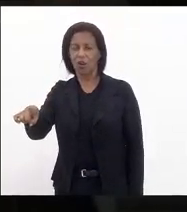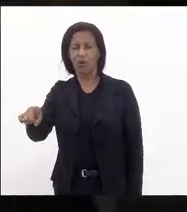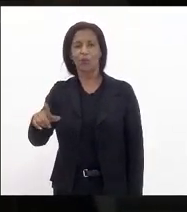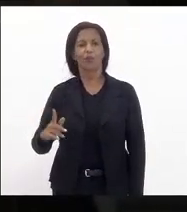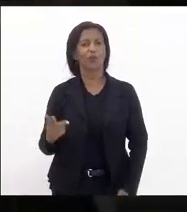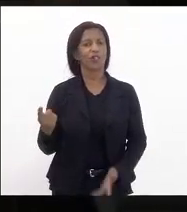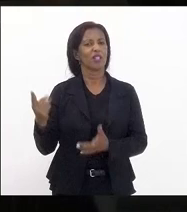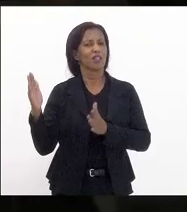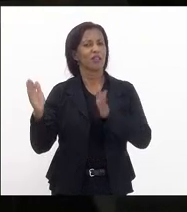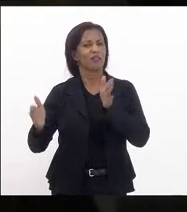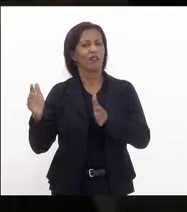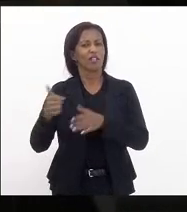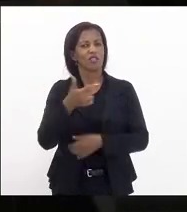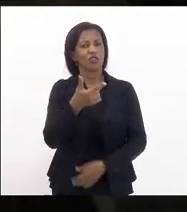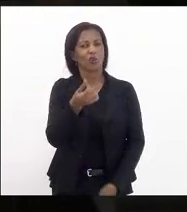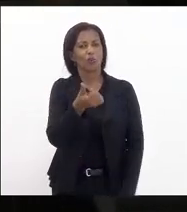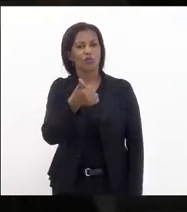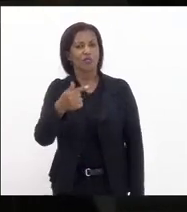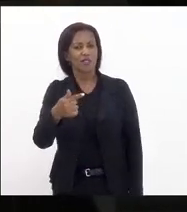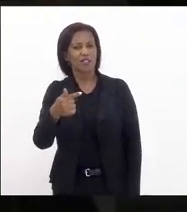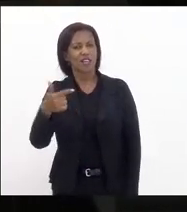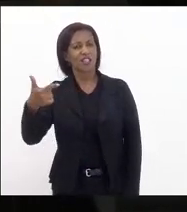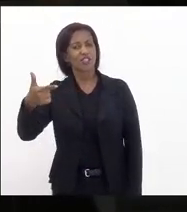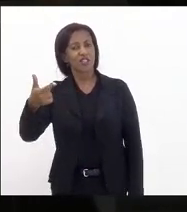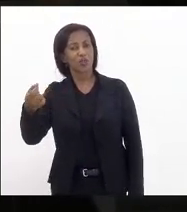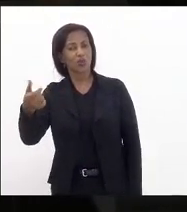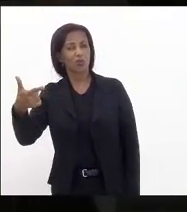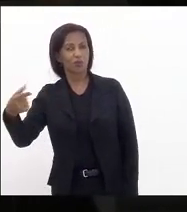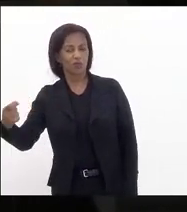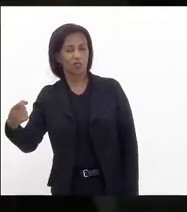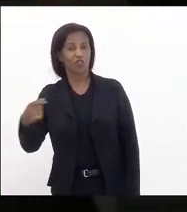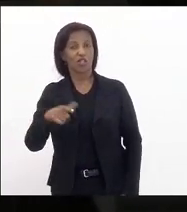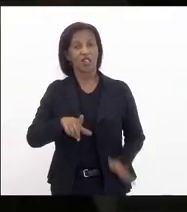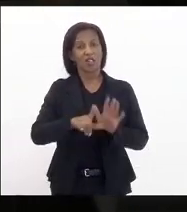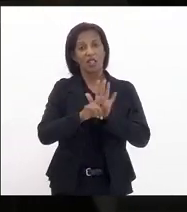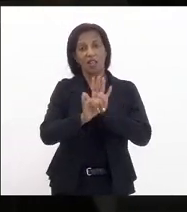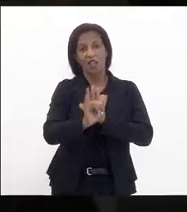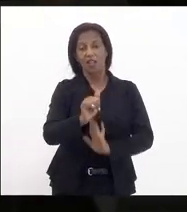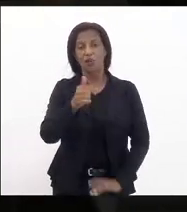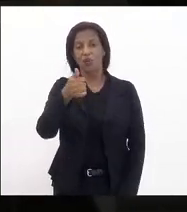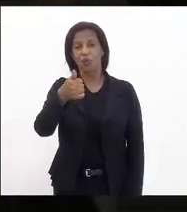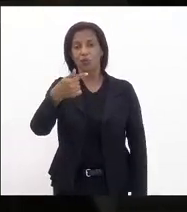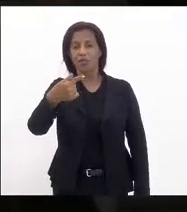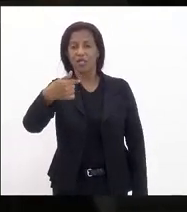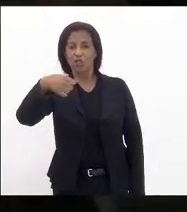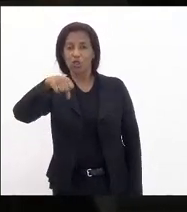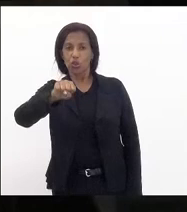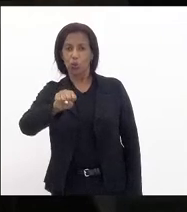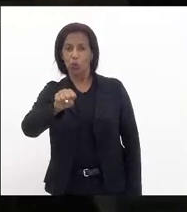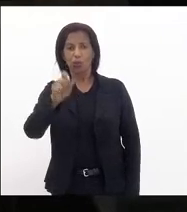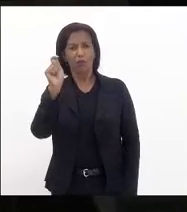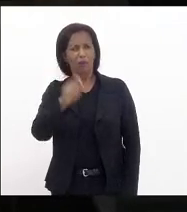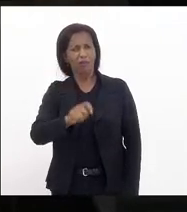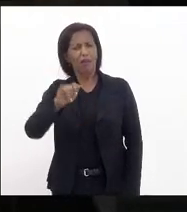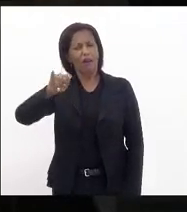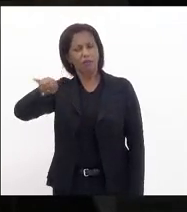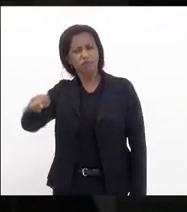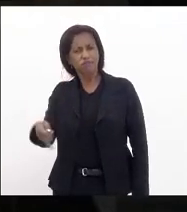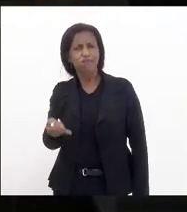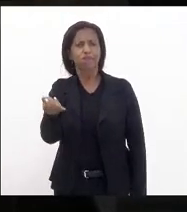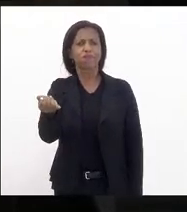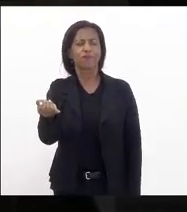17 a 20 e a lei complementar 178 que criou a possibilidade